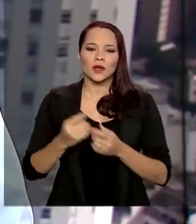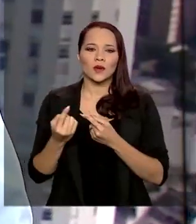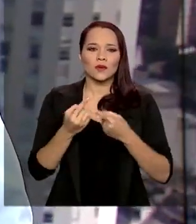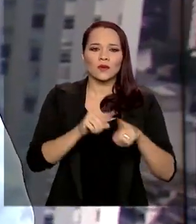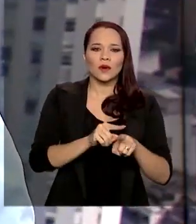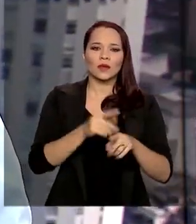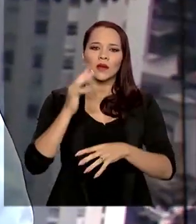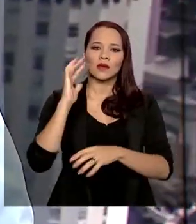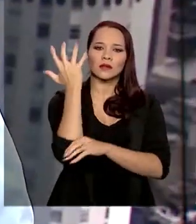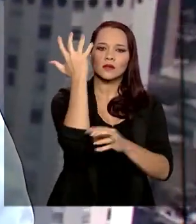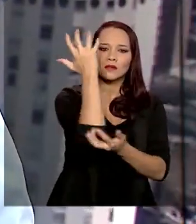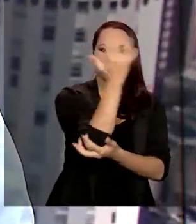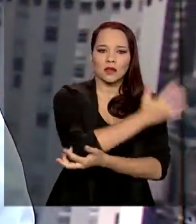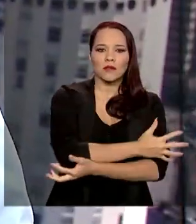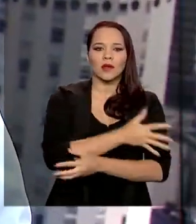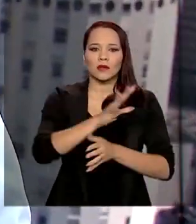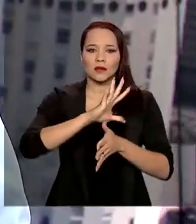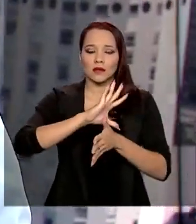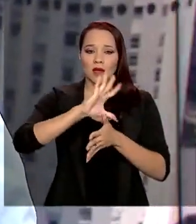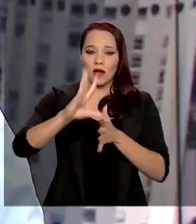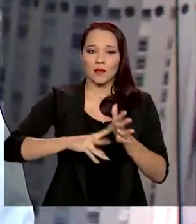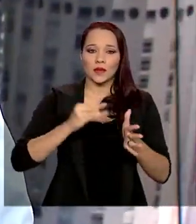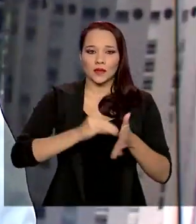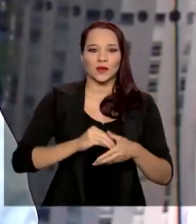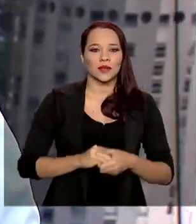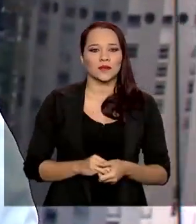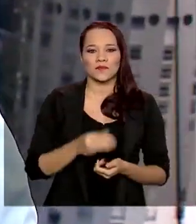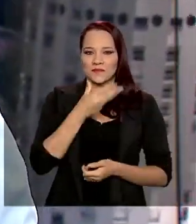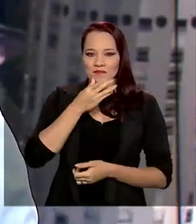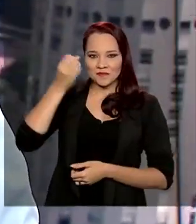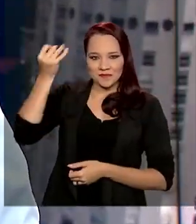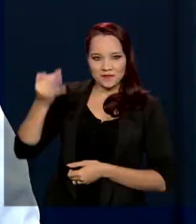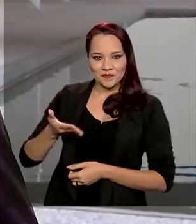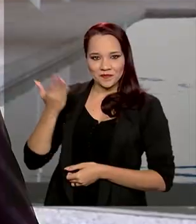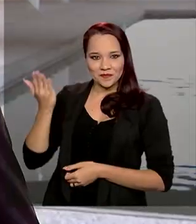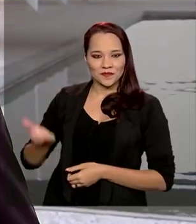combate o desmatamento na Amazônia. Glauco de Queiroz tem as informações.